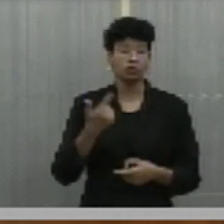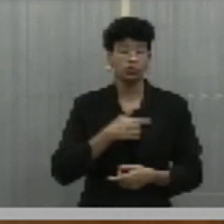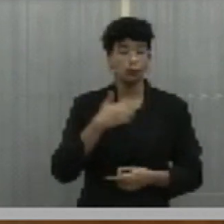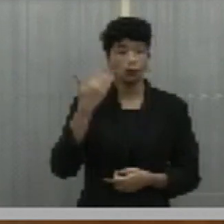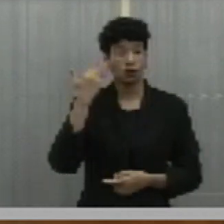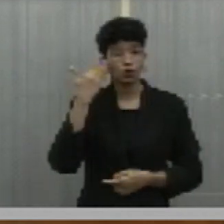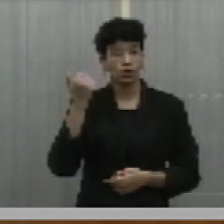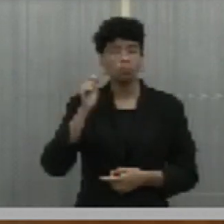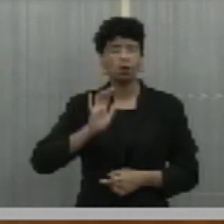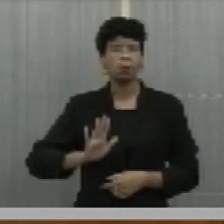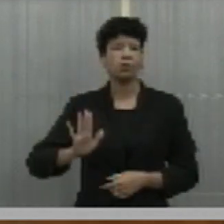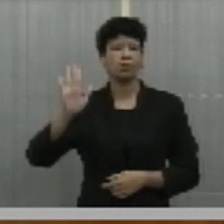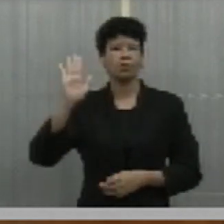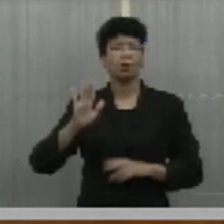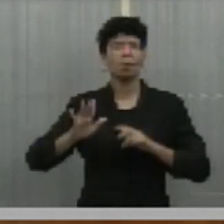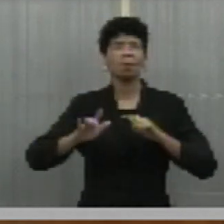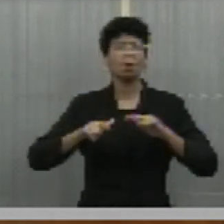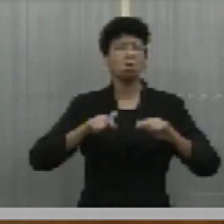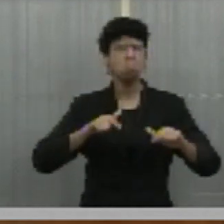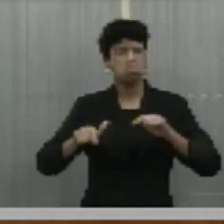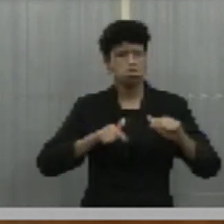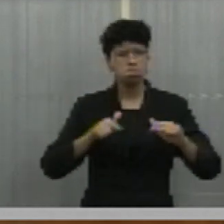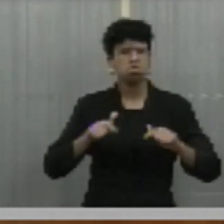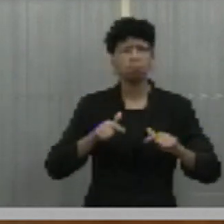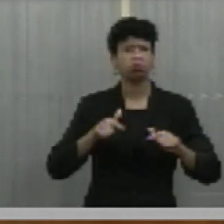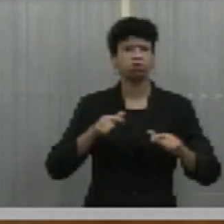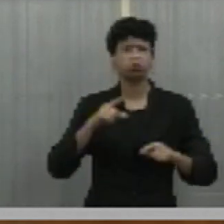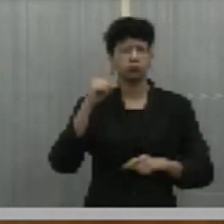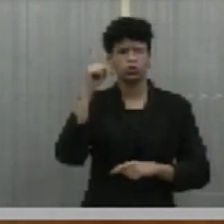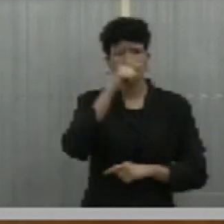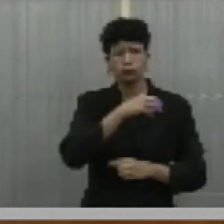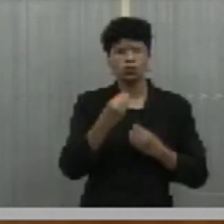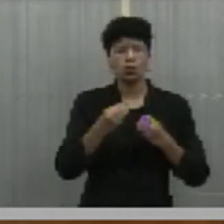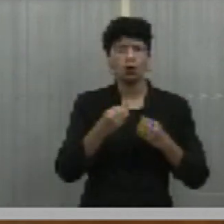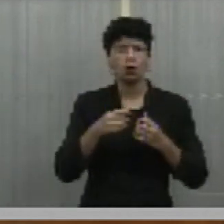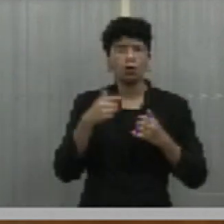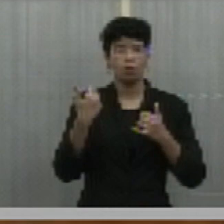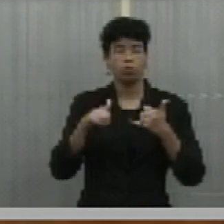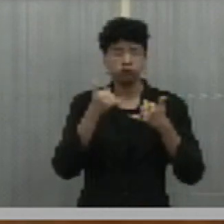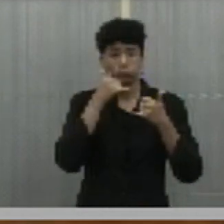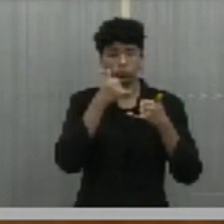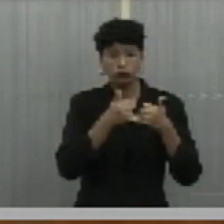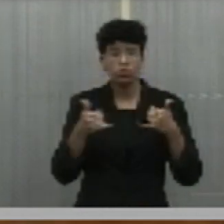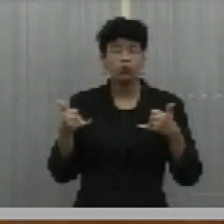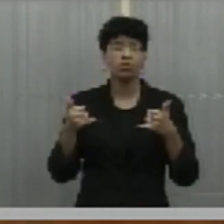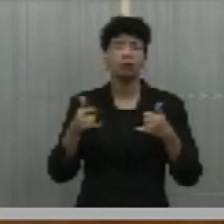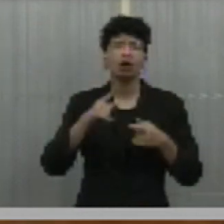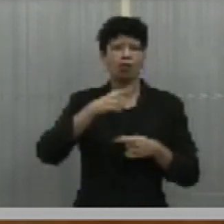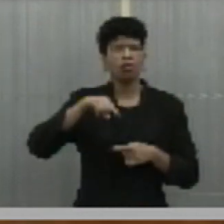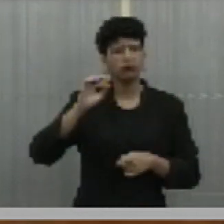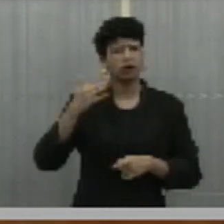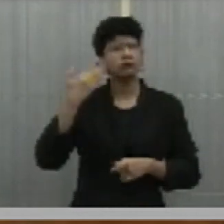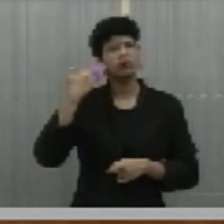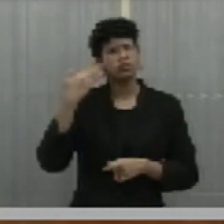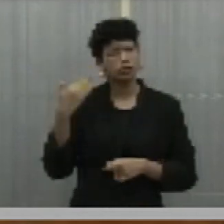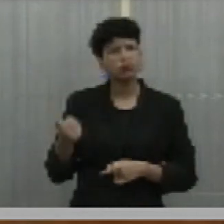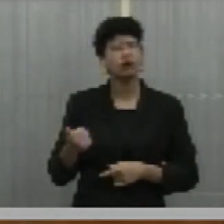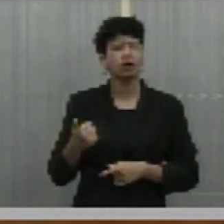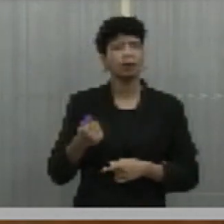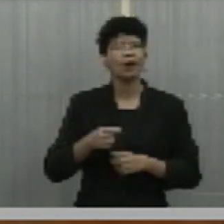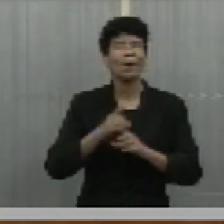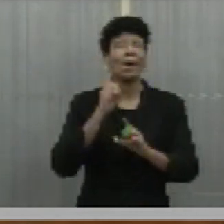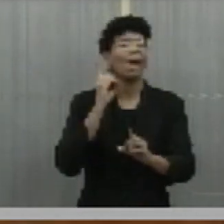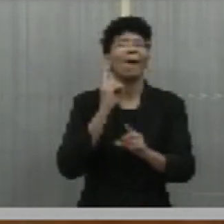assumir uma empresa tão complexa como é o sistema elétrico, eles já imaginavam que iam